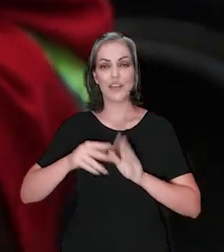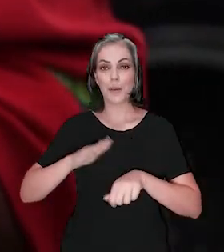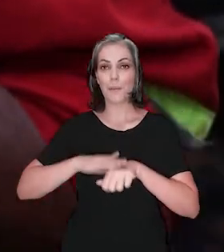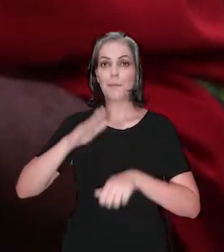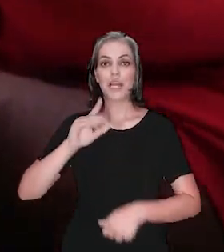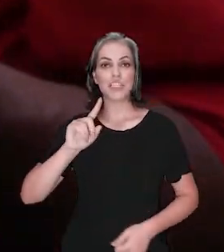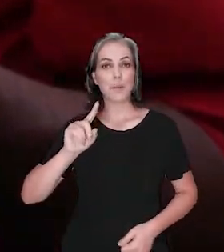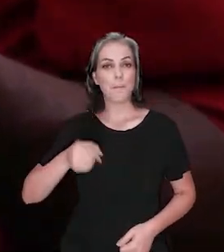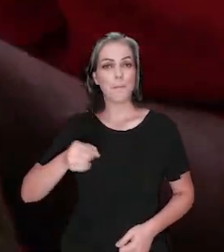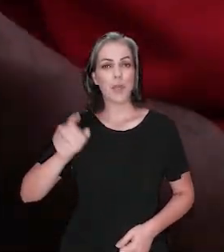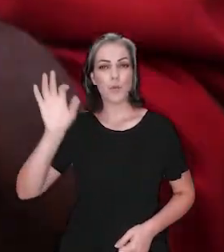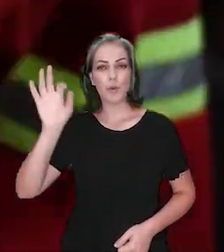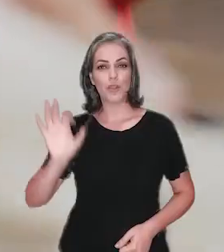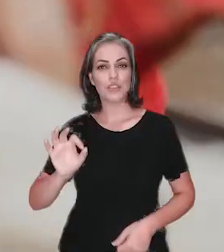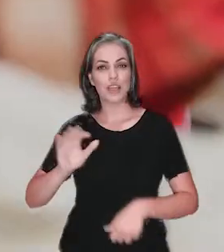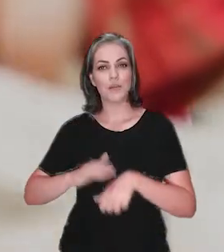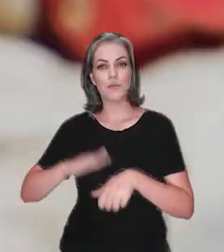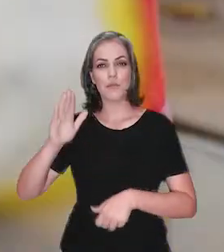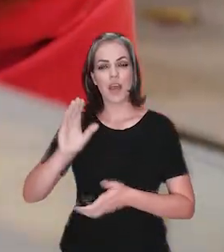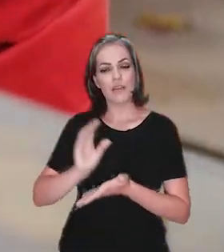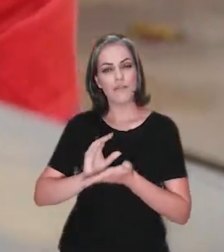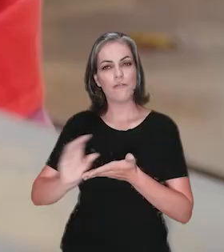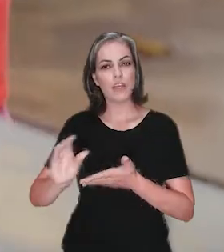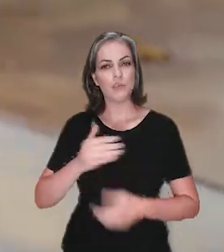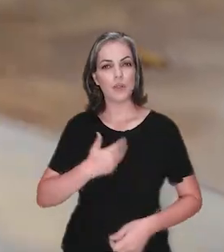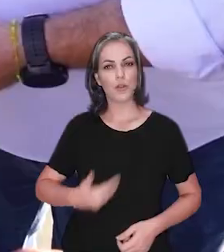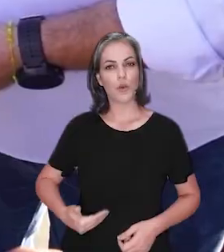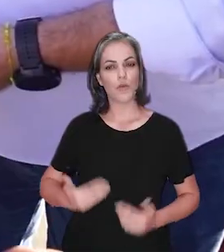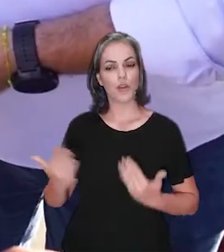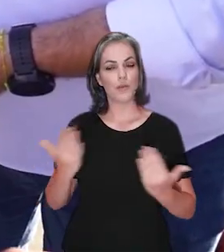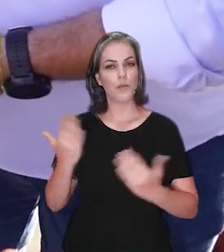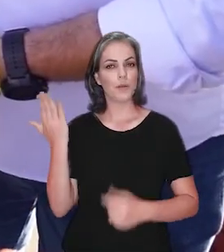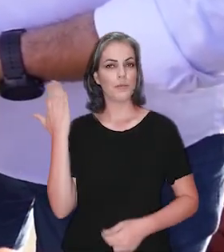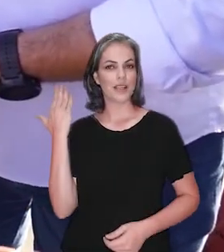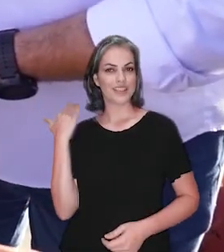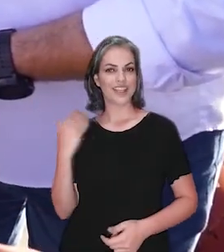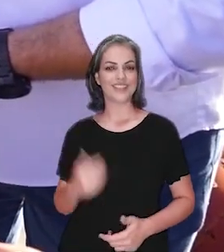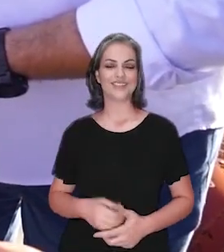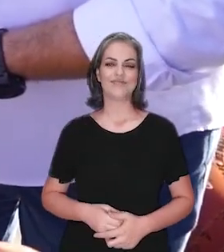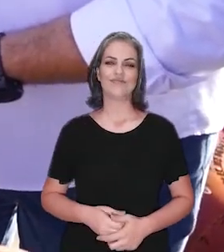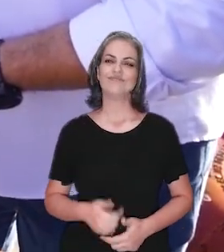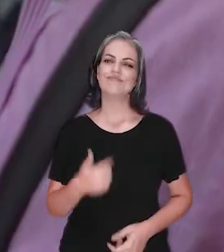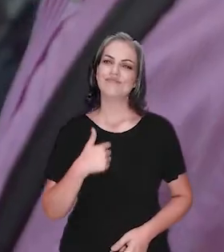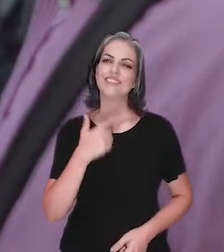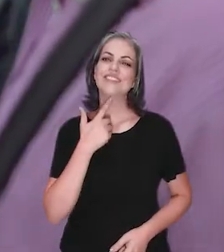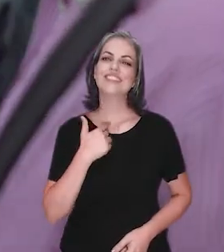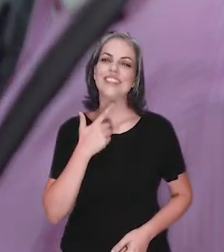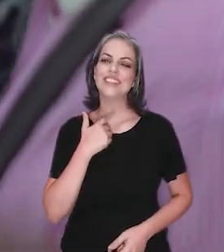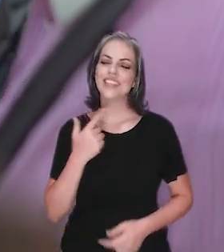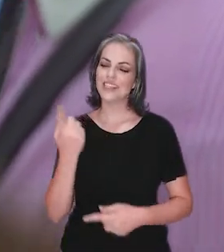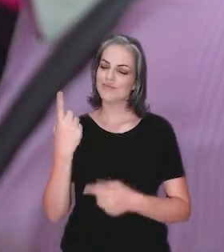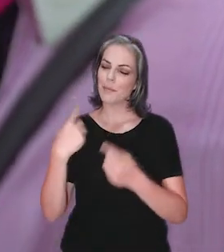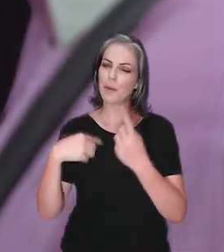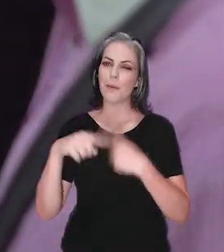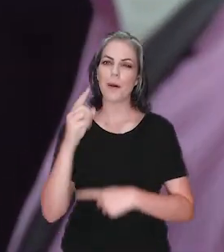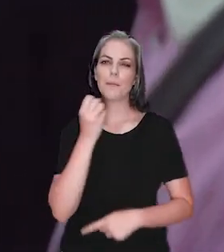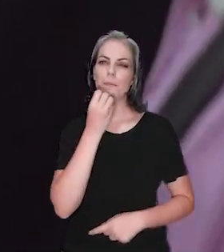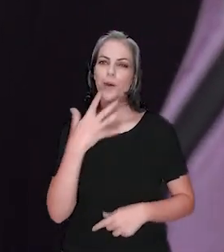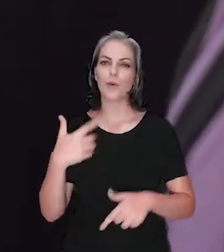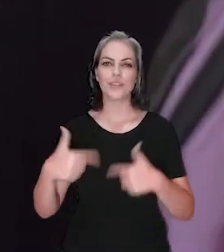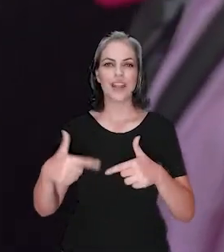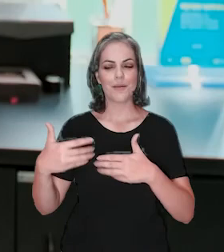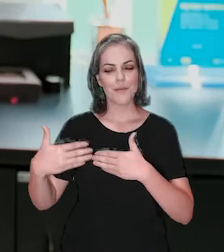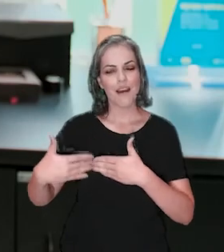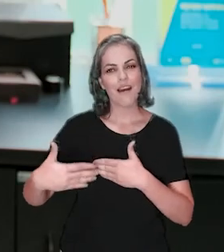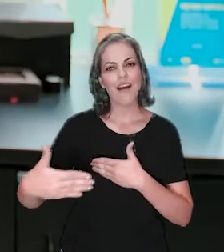crescimento de mil por cento em relação aos investimentos públicos de anos anteriores. Desejo muito sucesso nos seus próximos passos e